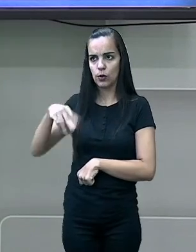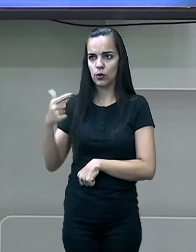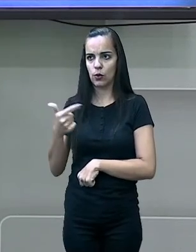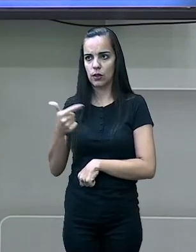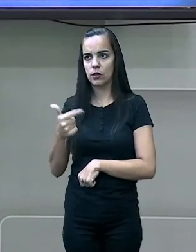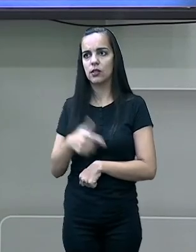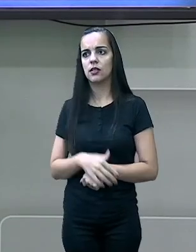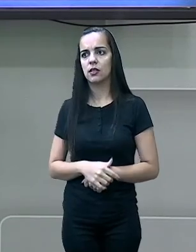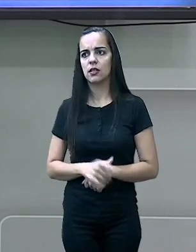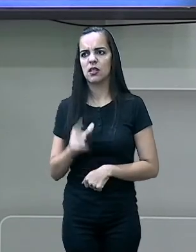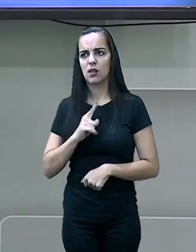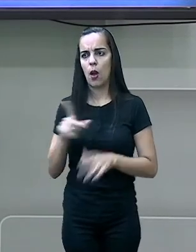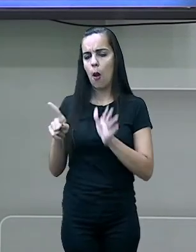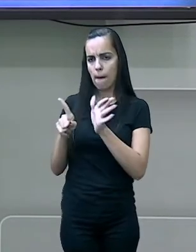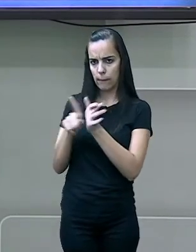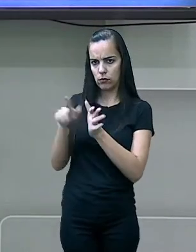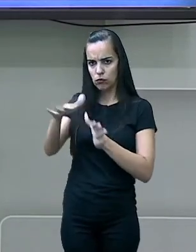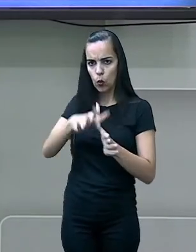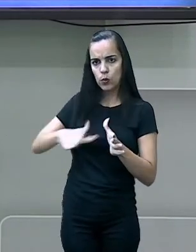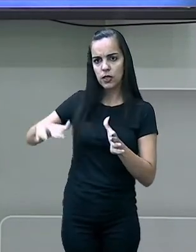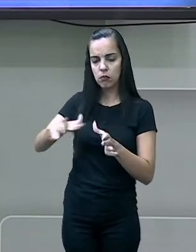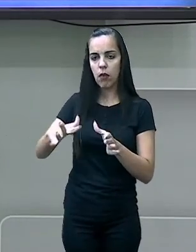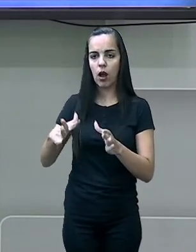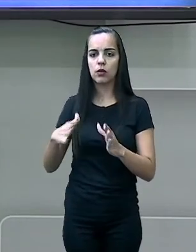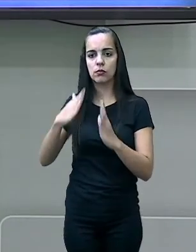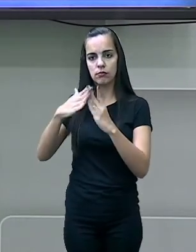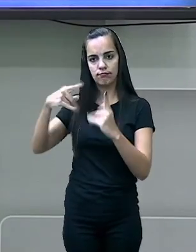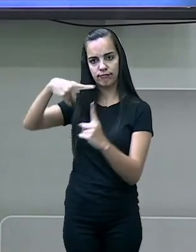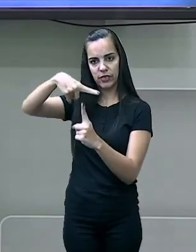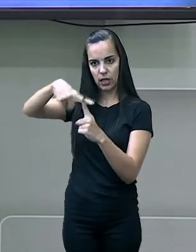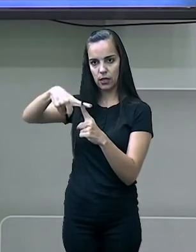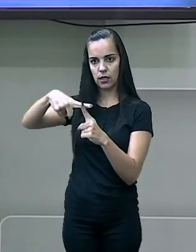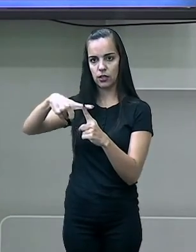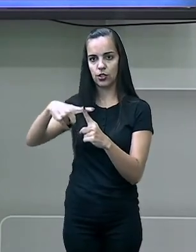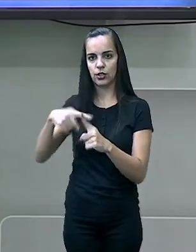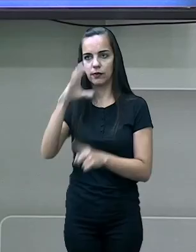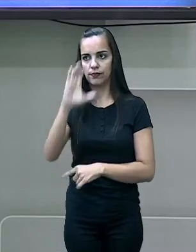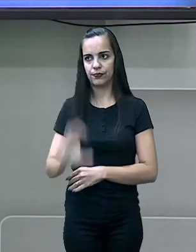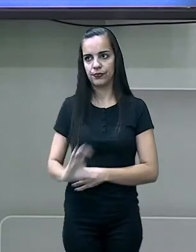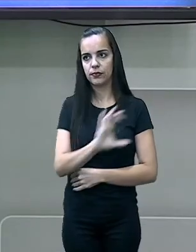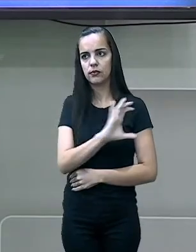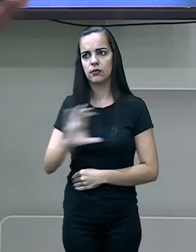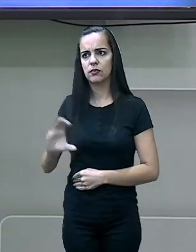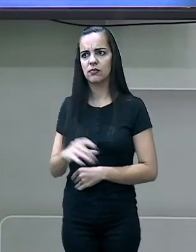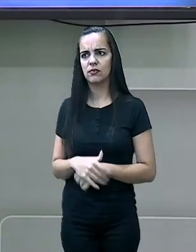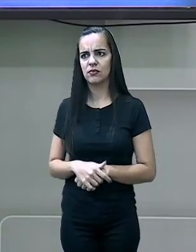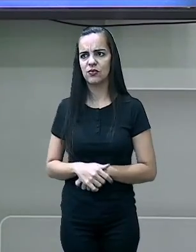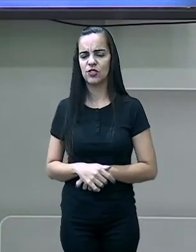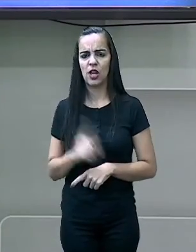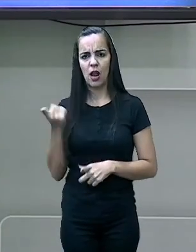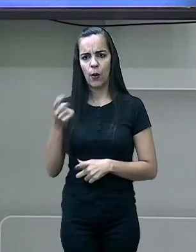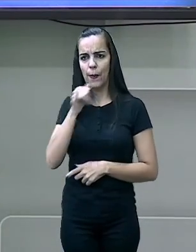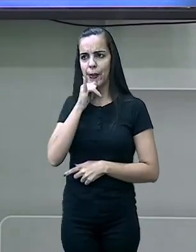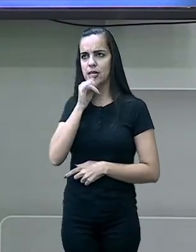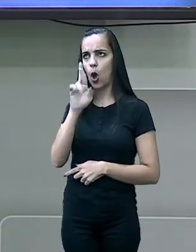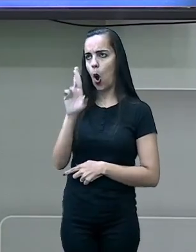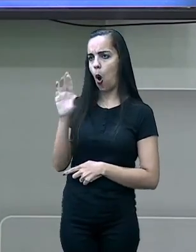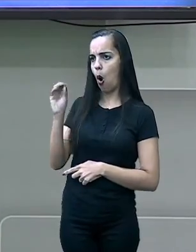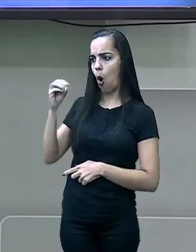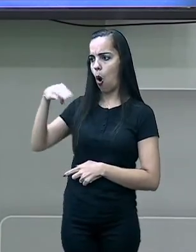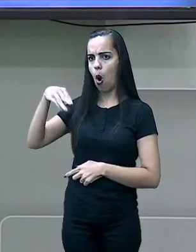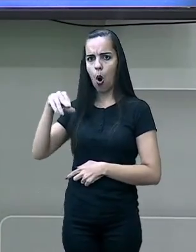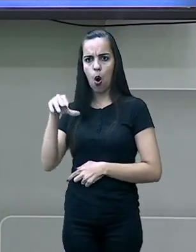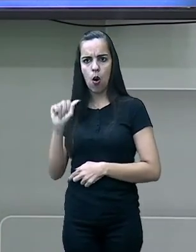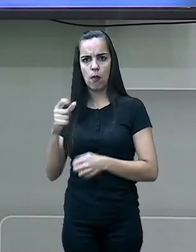É a sede da Igreja Católica. Eliane, mas ele não está dentro de Roma. Roma é uma cidade. Eu